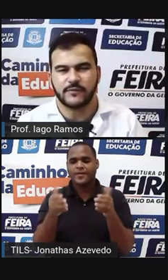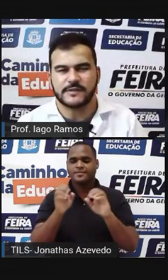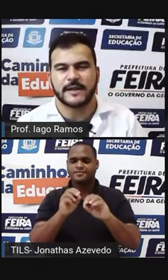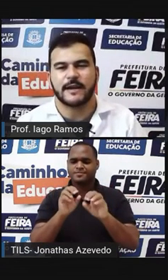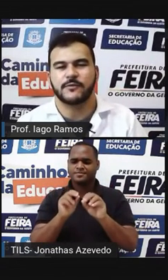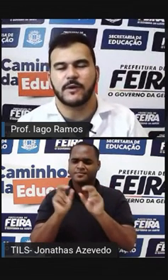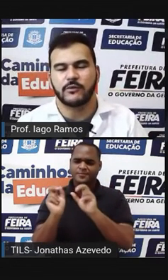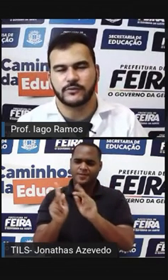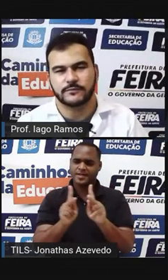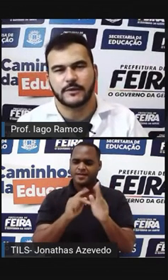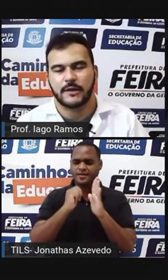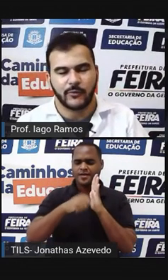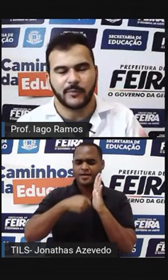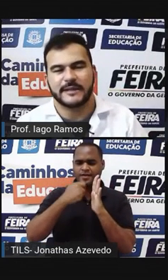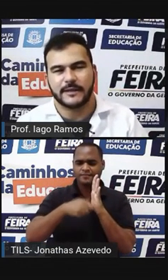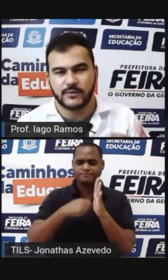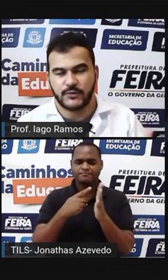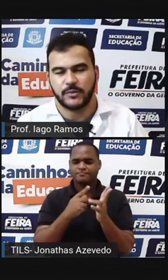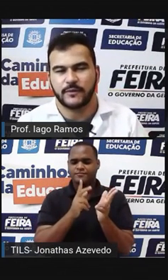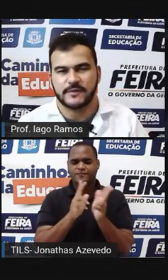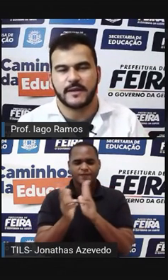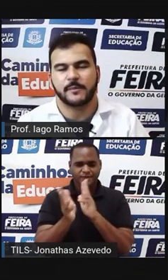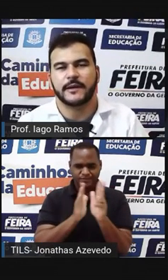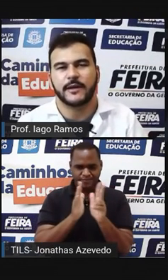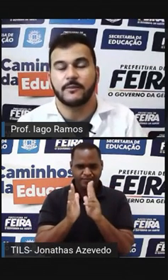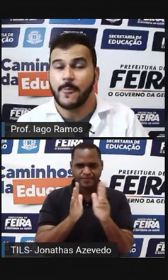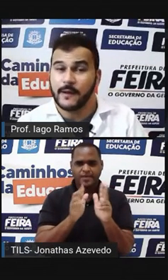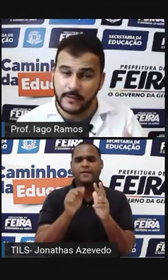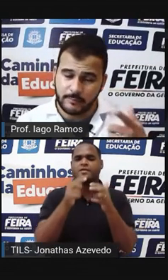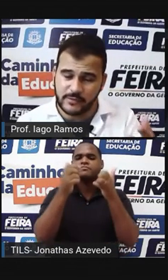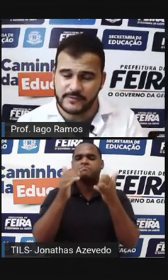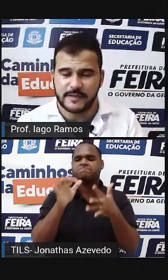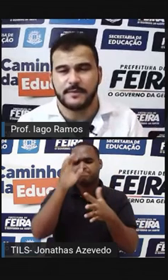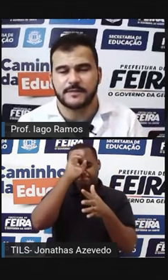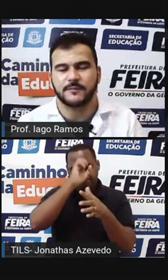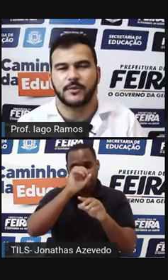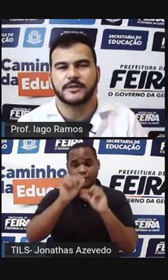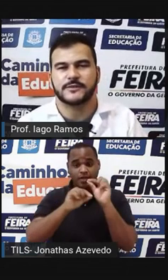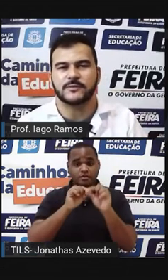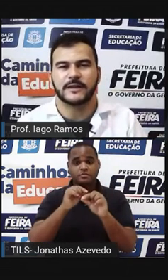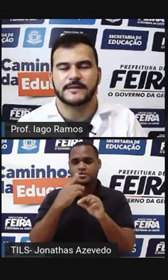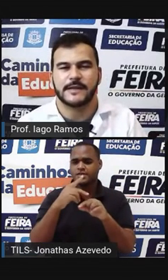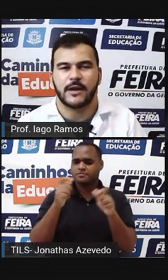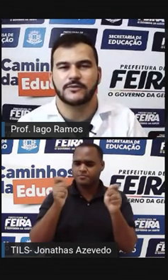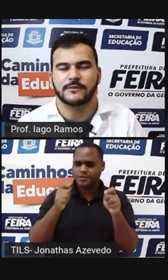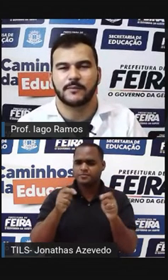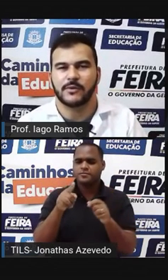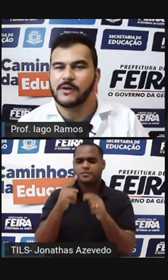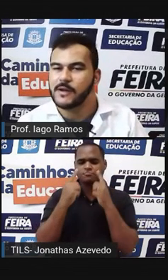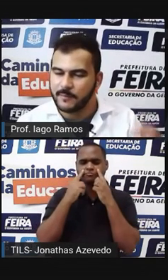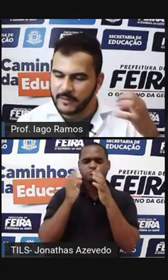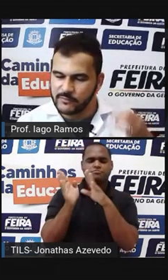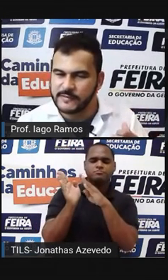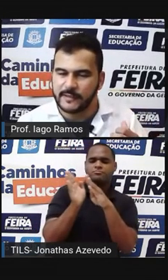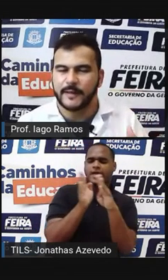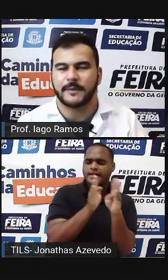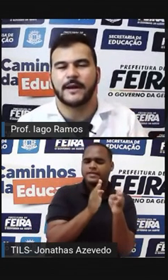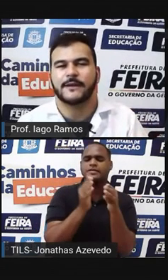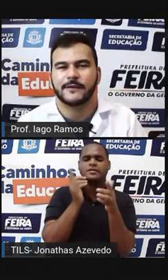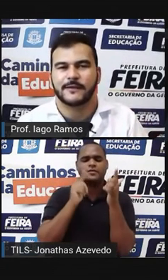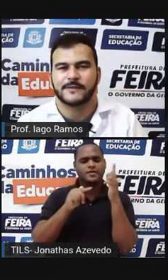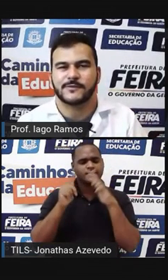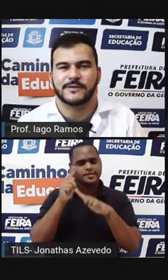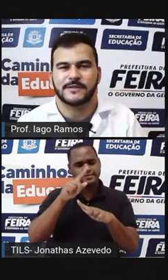sugestão Que você grave um áudio Comentando sobre o que você aprendeu Depois você mesmo Pode escutar esse áudio Tá bom? Pra conseguir